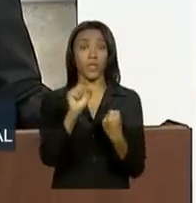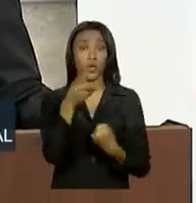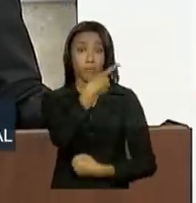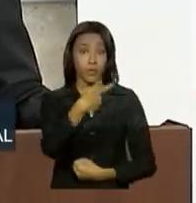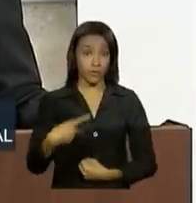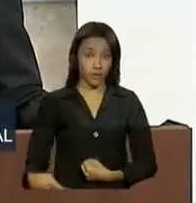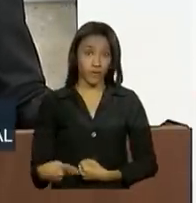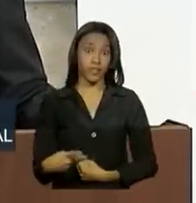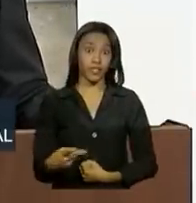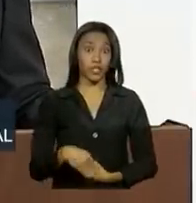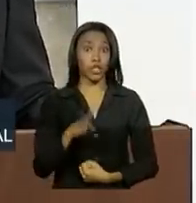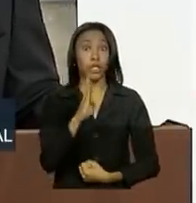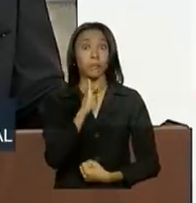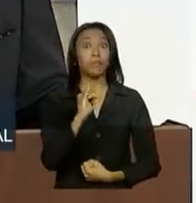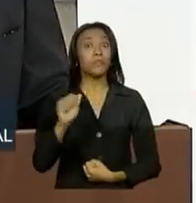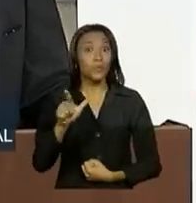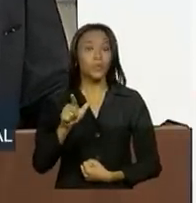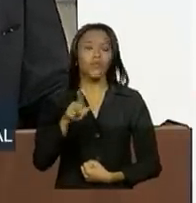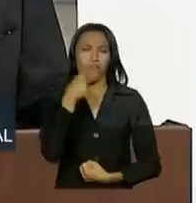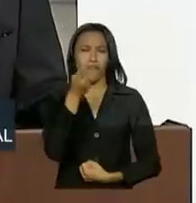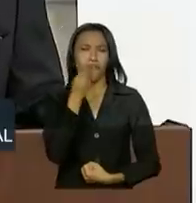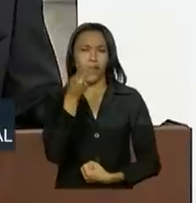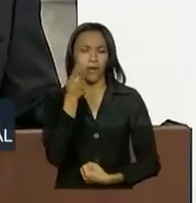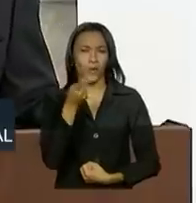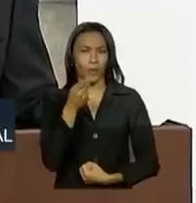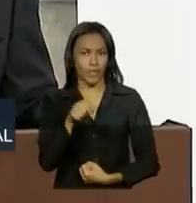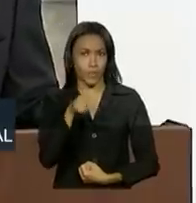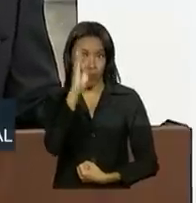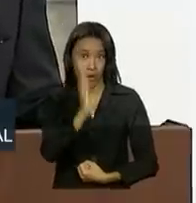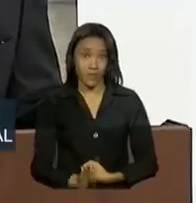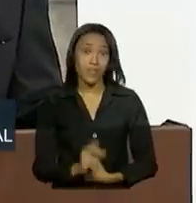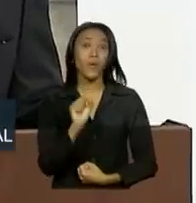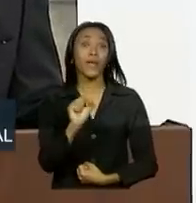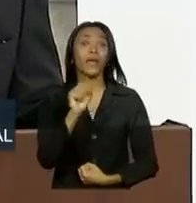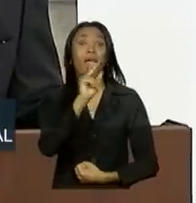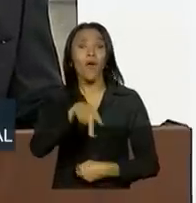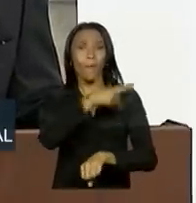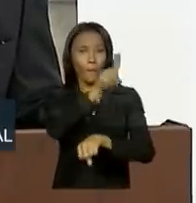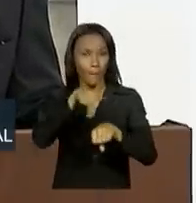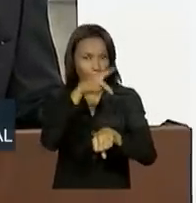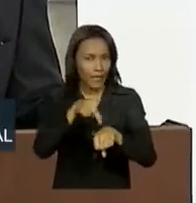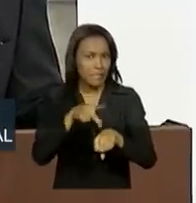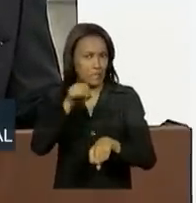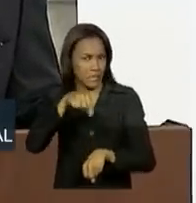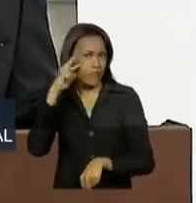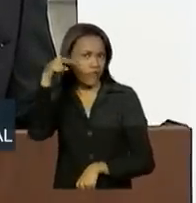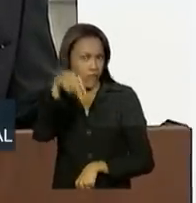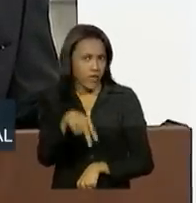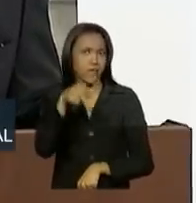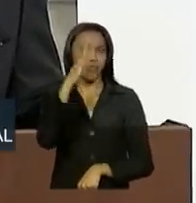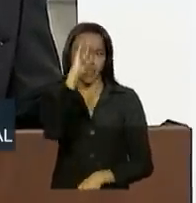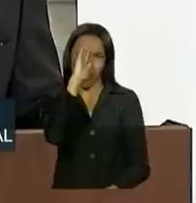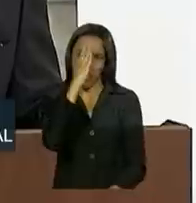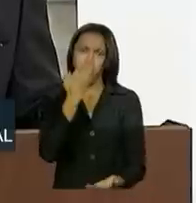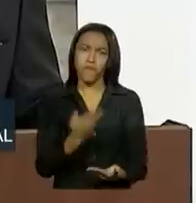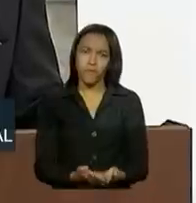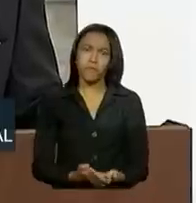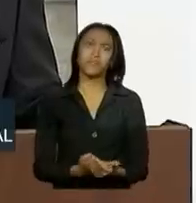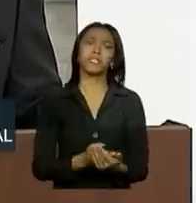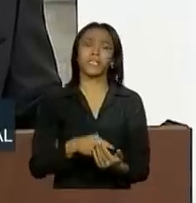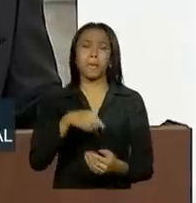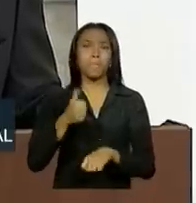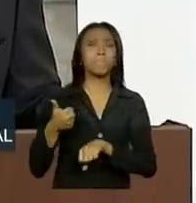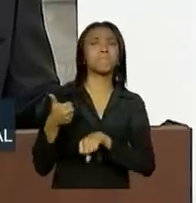presidente Bill Clinton disse que o Brasil era o país que ele apostava como sendo o preferido,